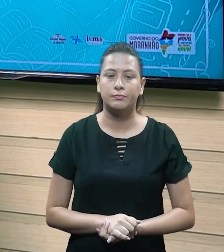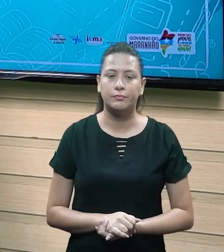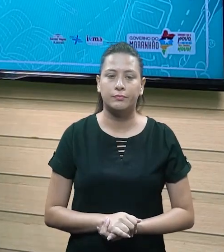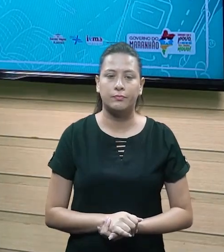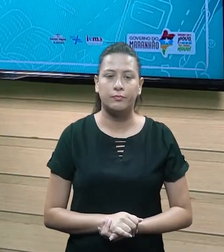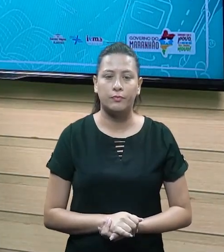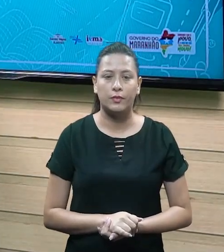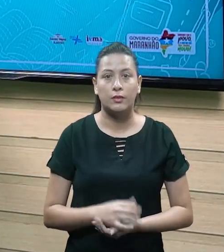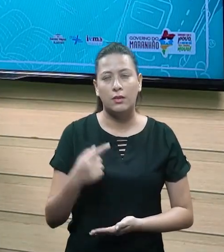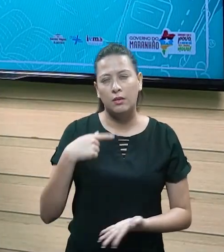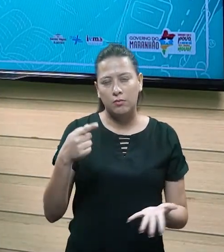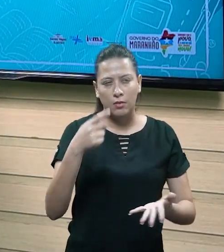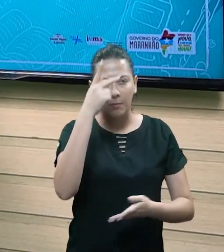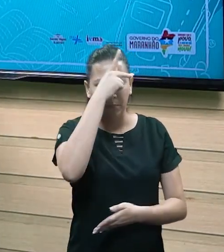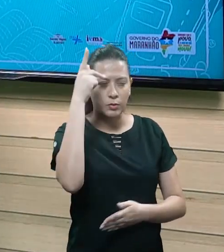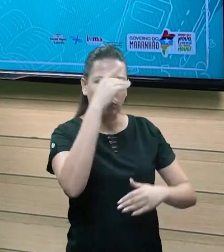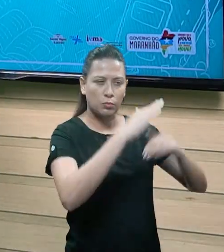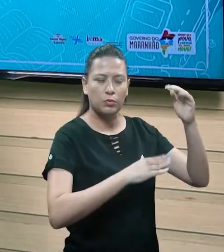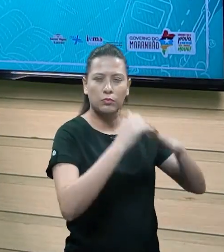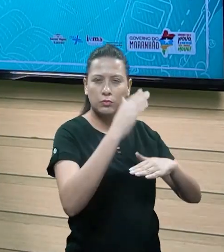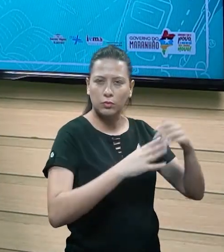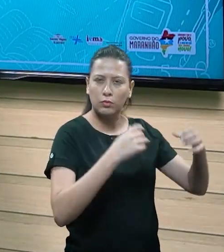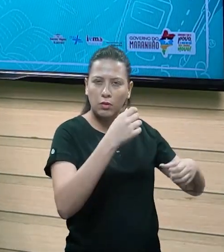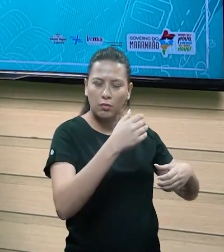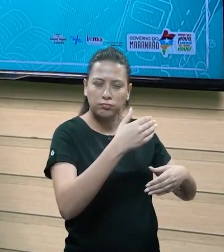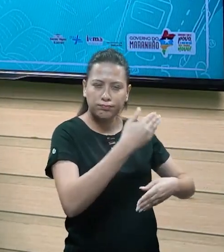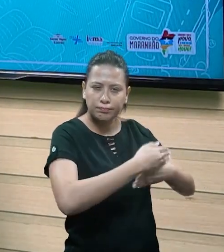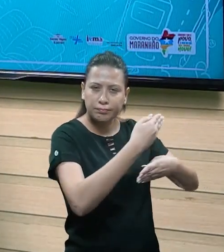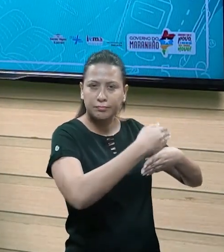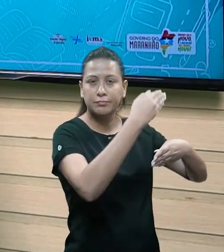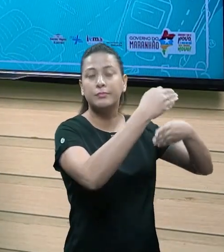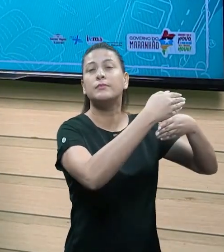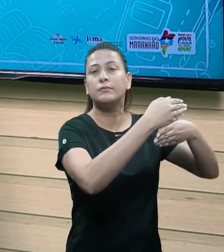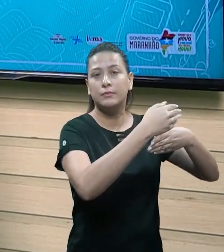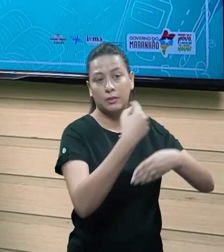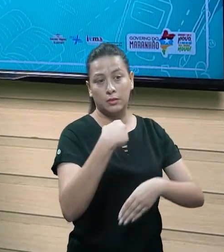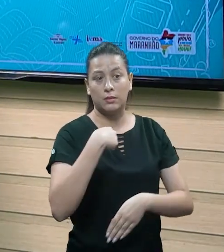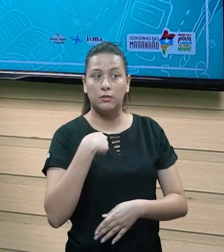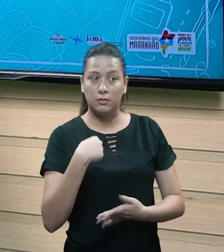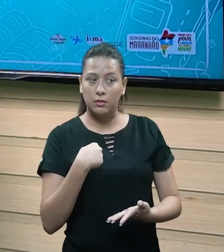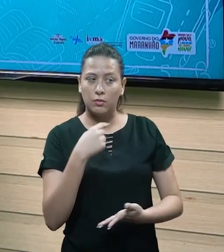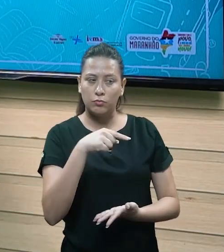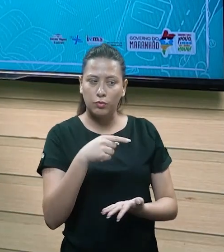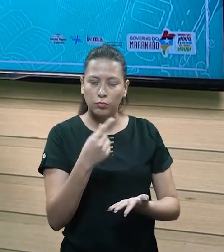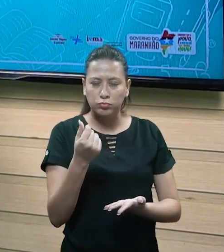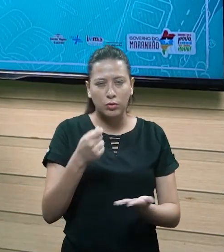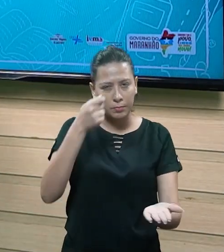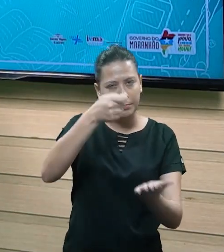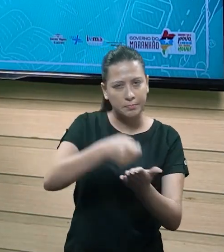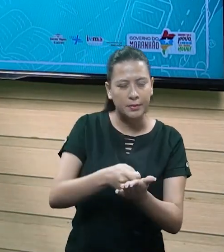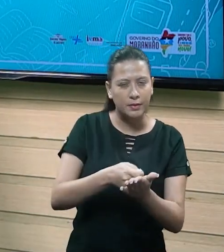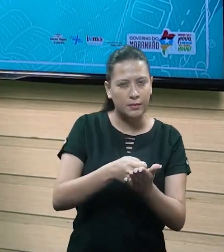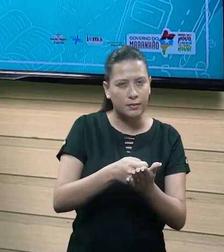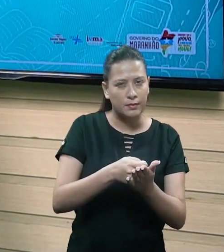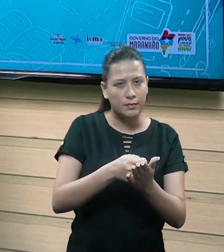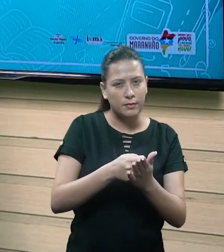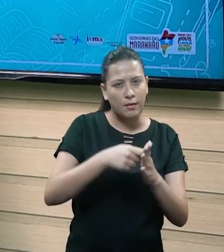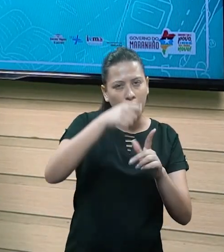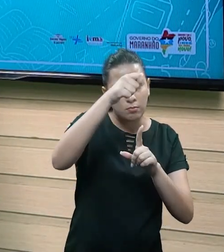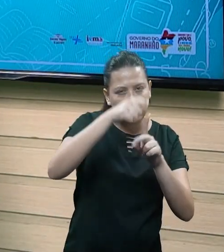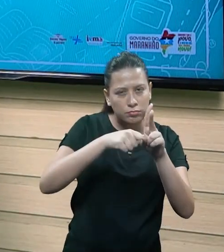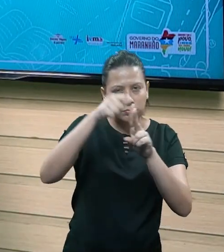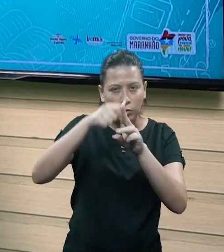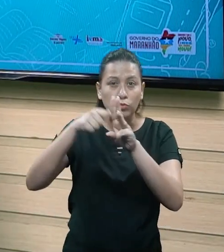serviço de um pedreiro. Pronto, de um pedreiro, tá? E eu me comprometi em pagar em três vezes esse